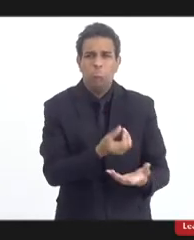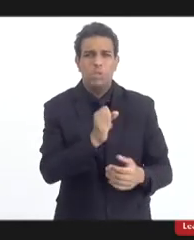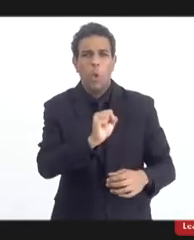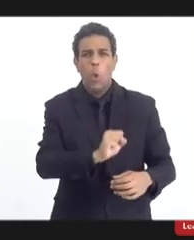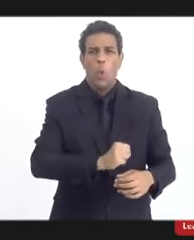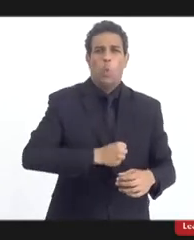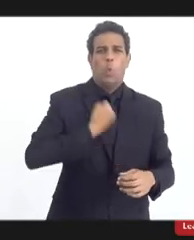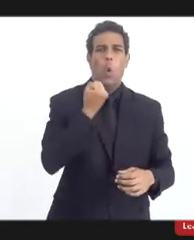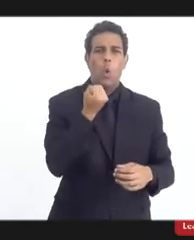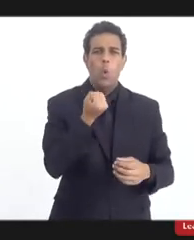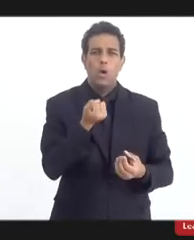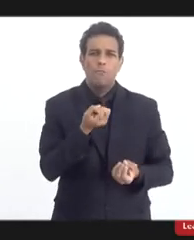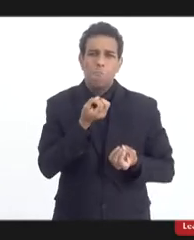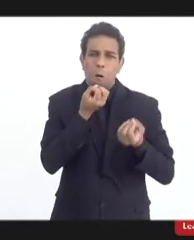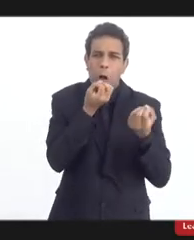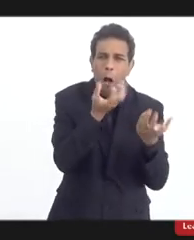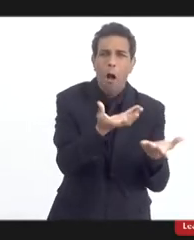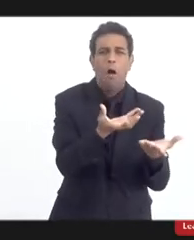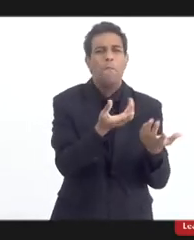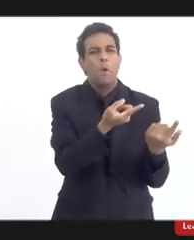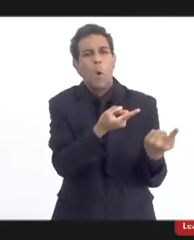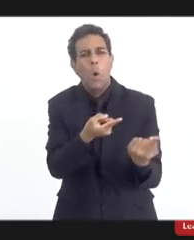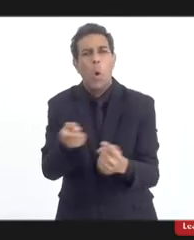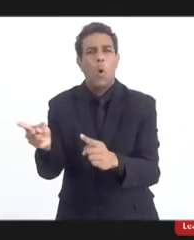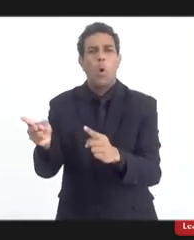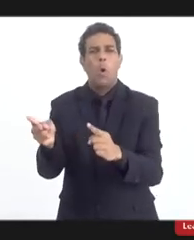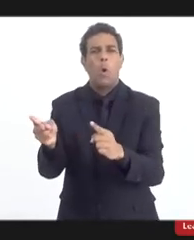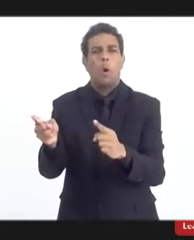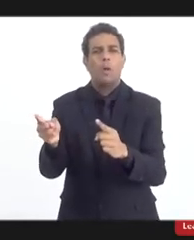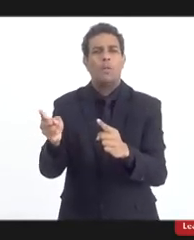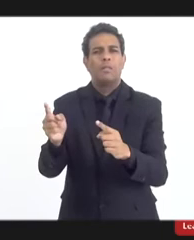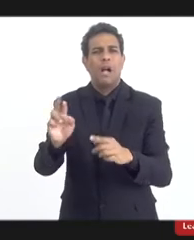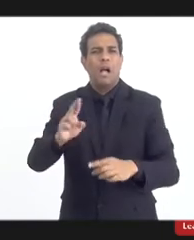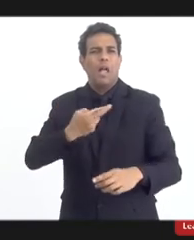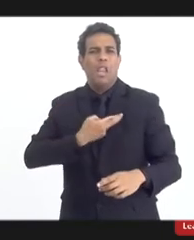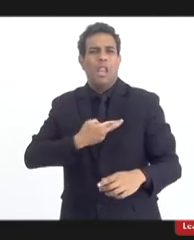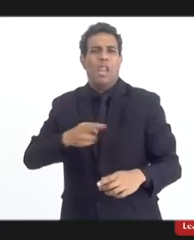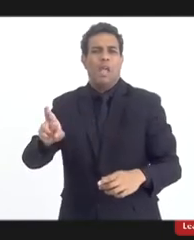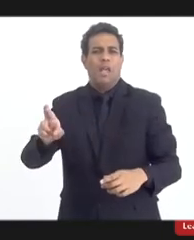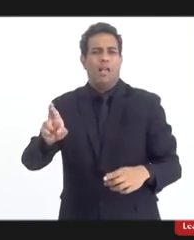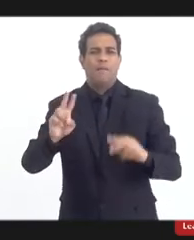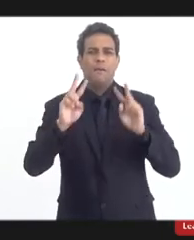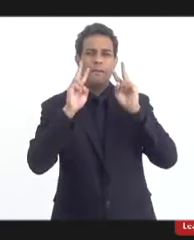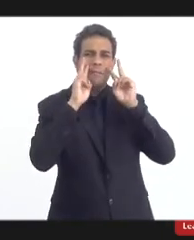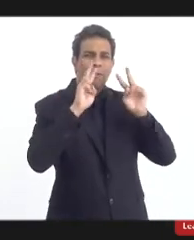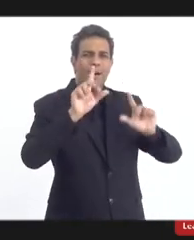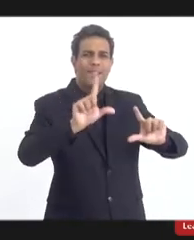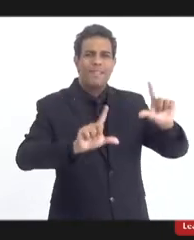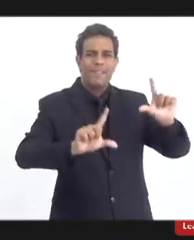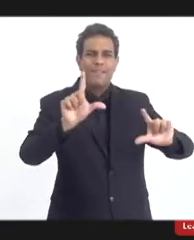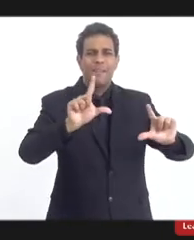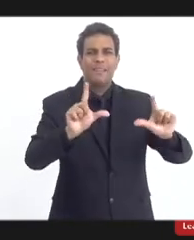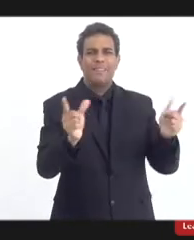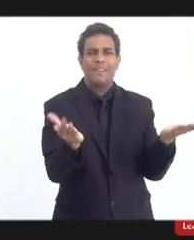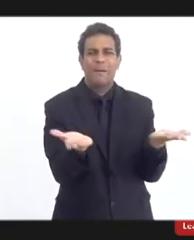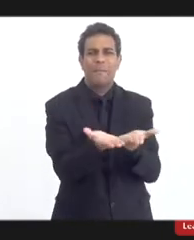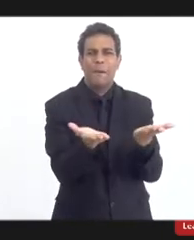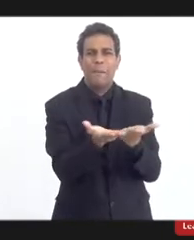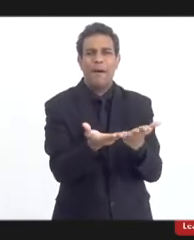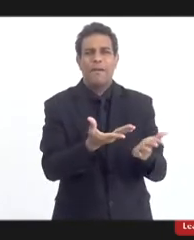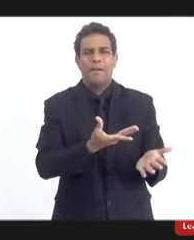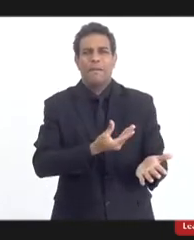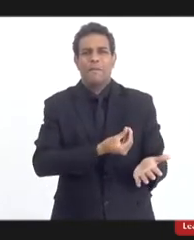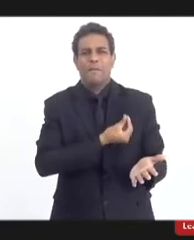atribuição da identidade, da memória e da história da presença